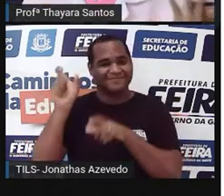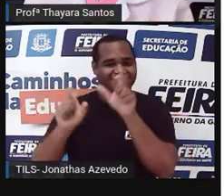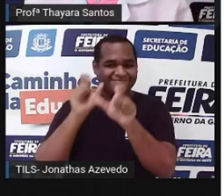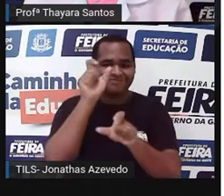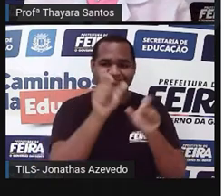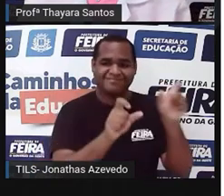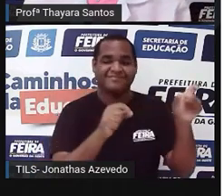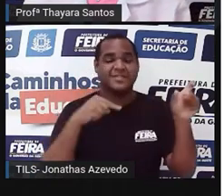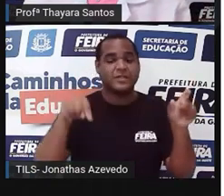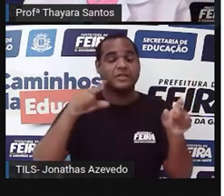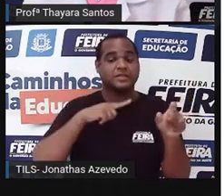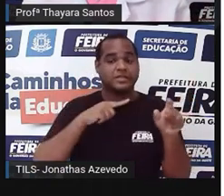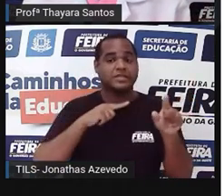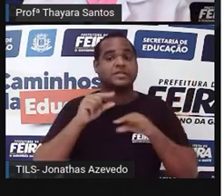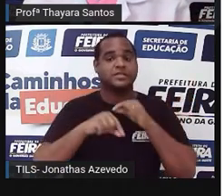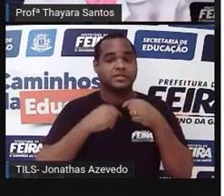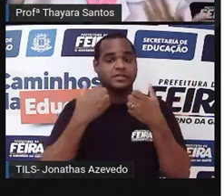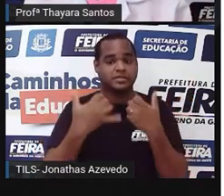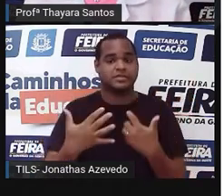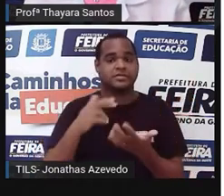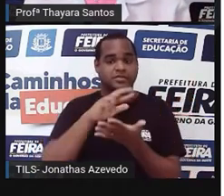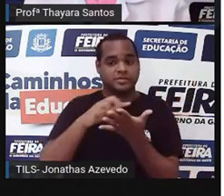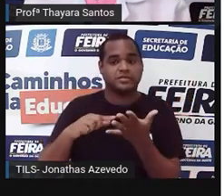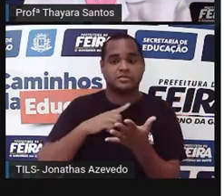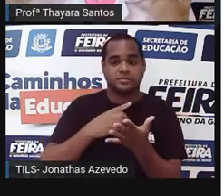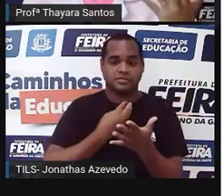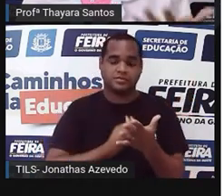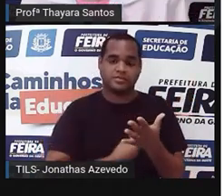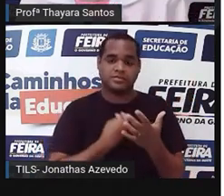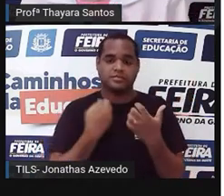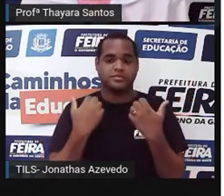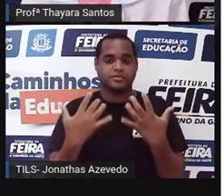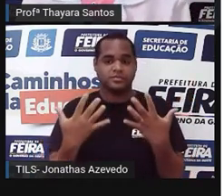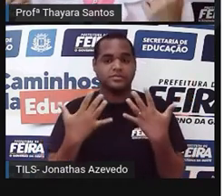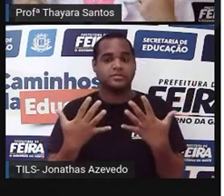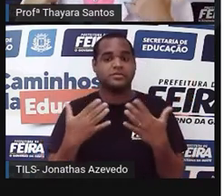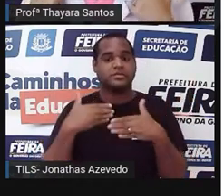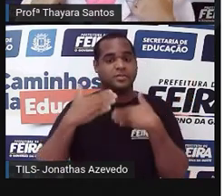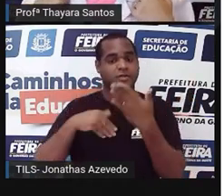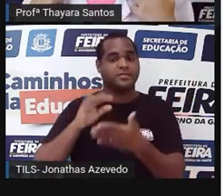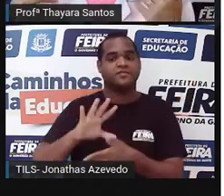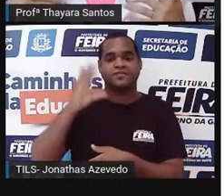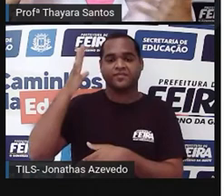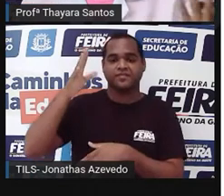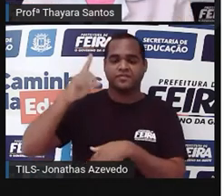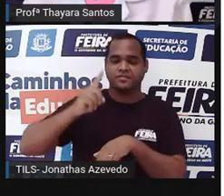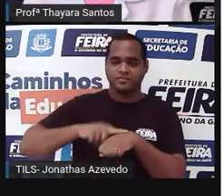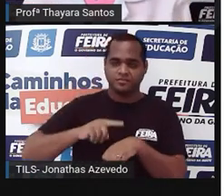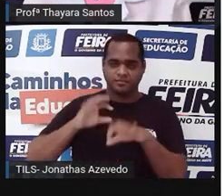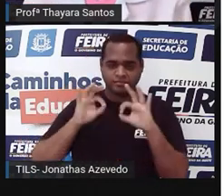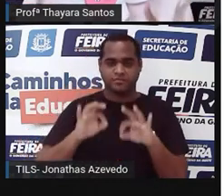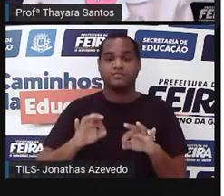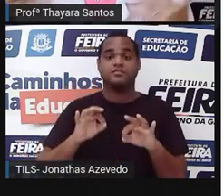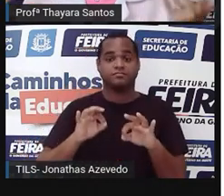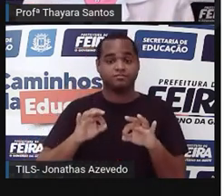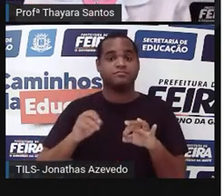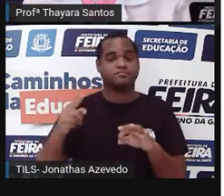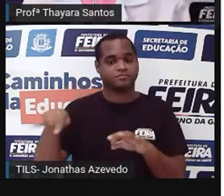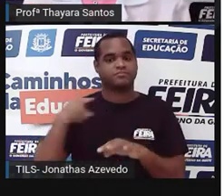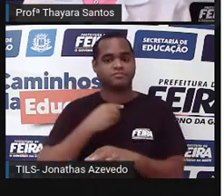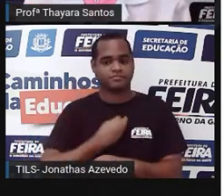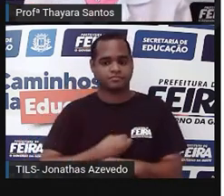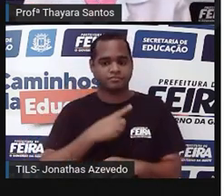o que a gente já tá fazendo com o nosso meio ambiente. Vai chegar uma hora que... Vai chegar uma hora não, né? Nós já